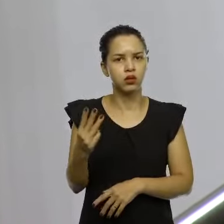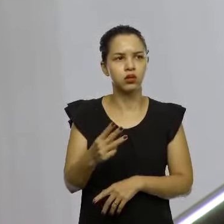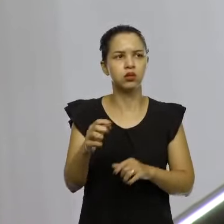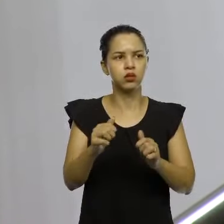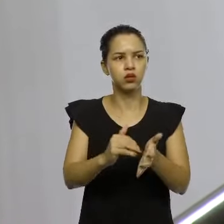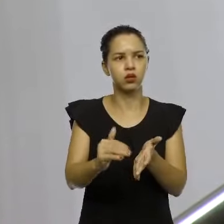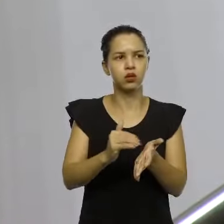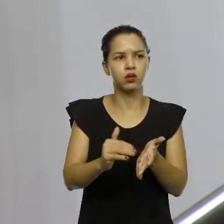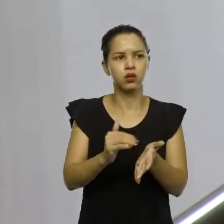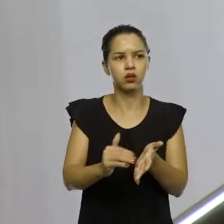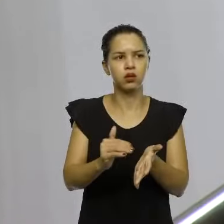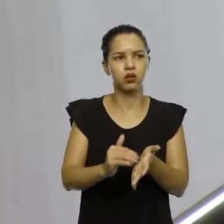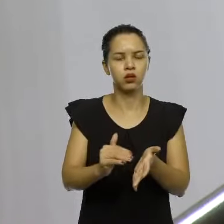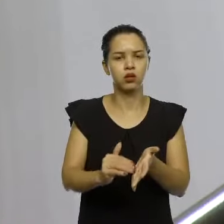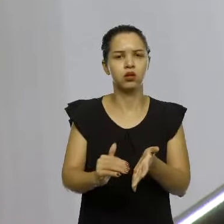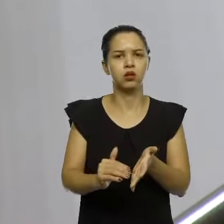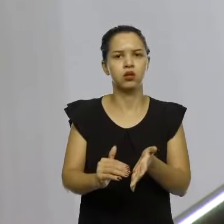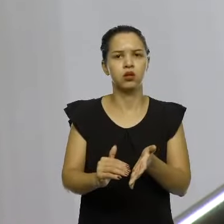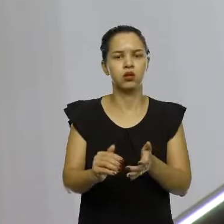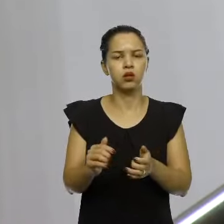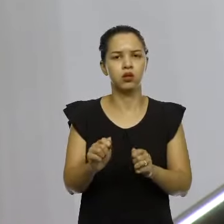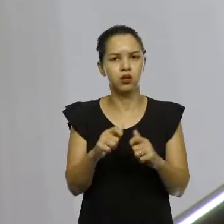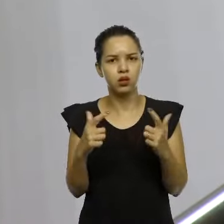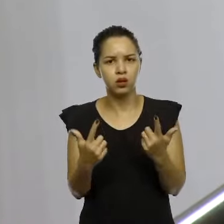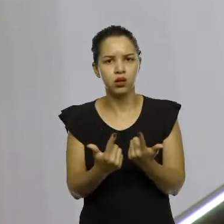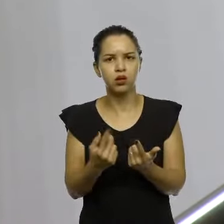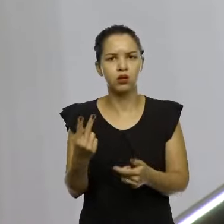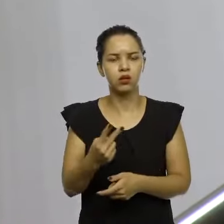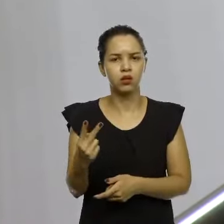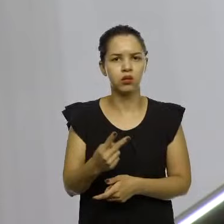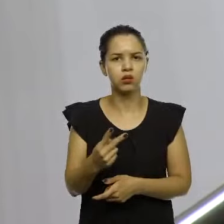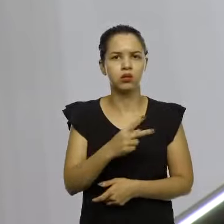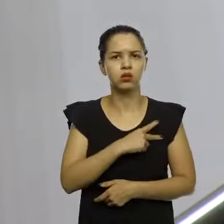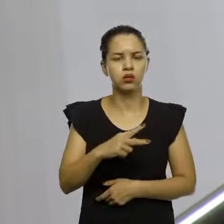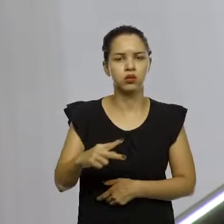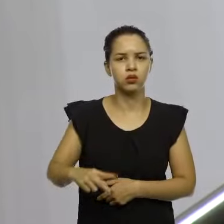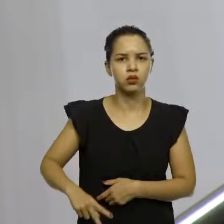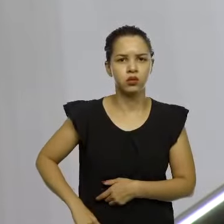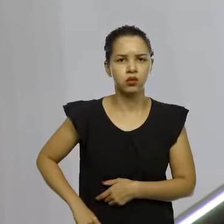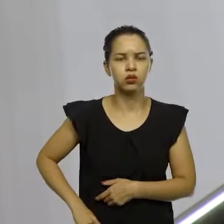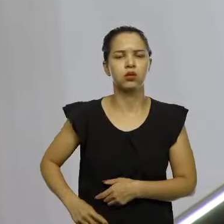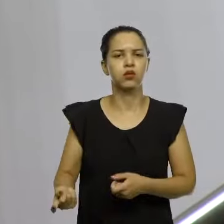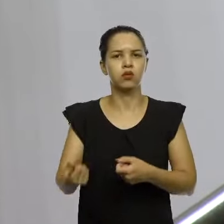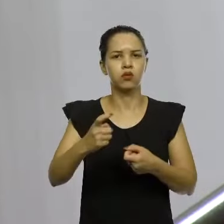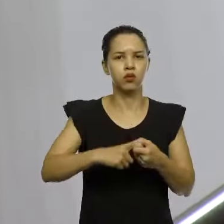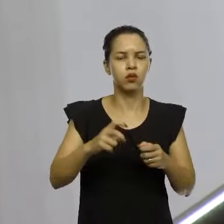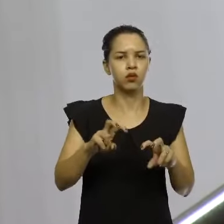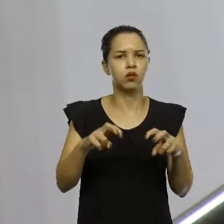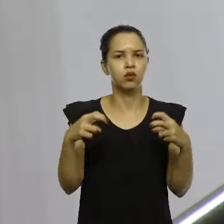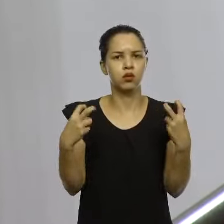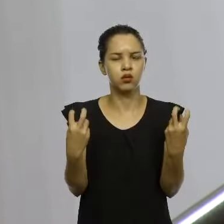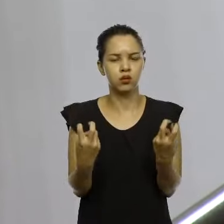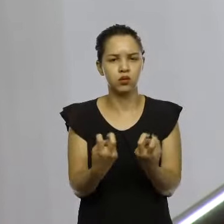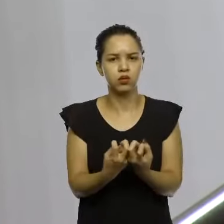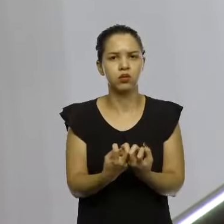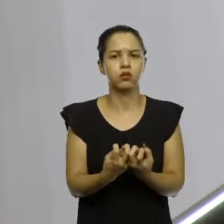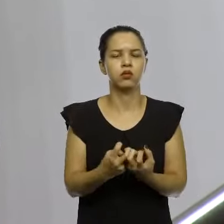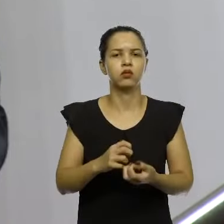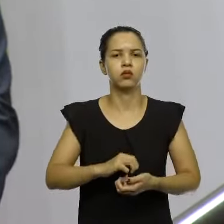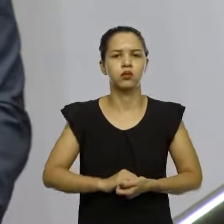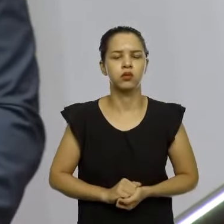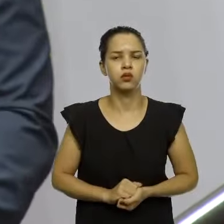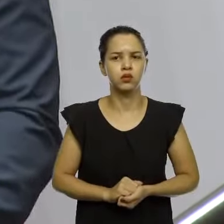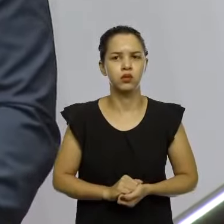mesa, ao presidente da casa, ao vice-presidente, para que retorne e venha plenário. Ah, não concorda com a